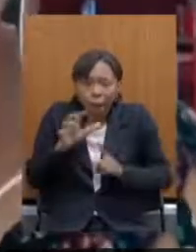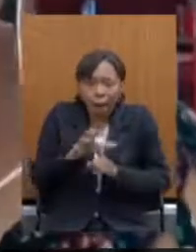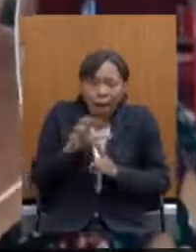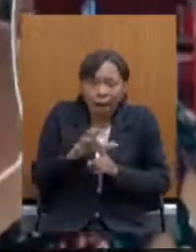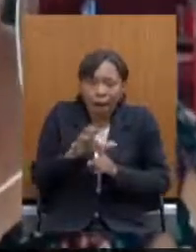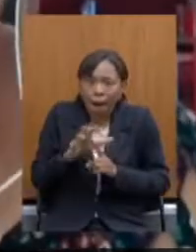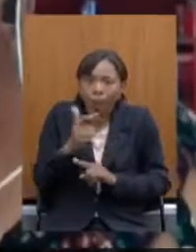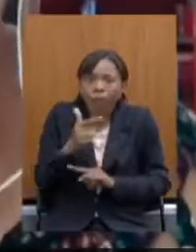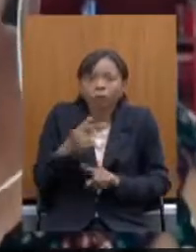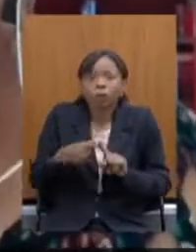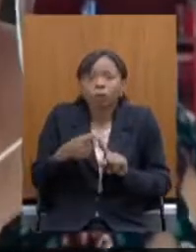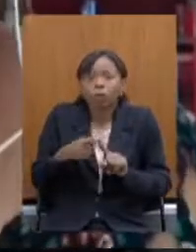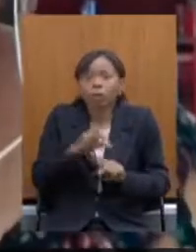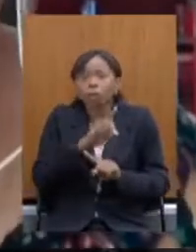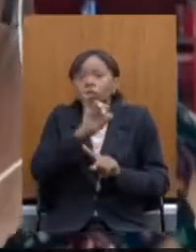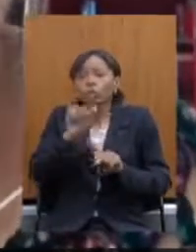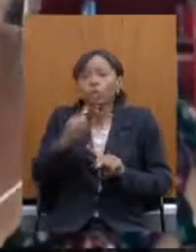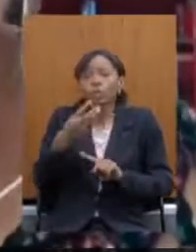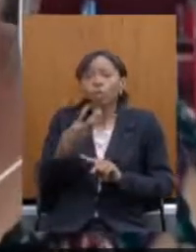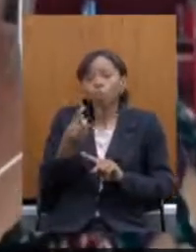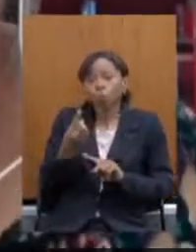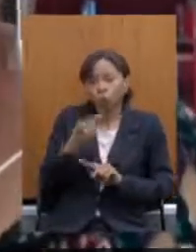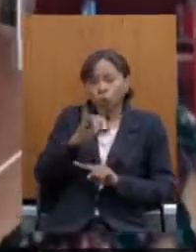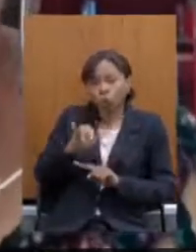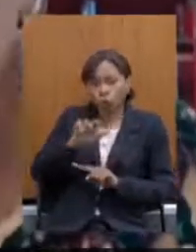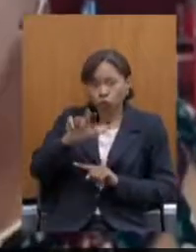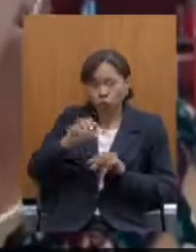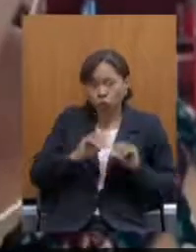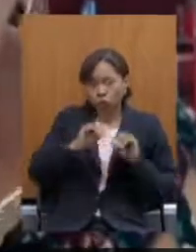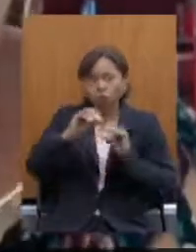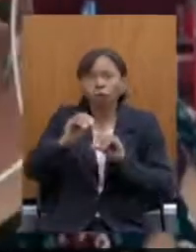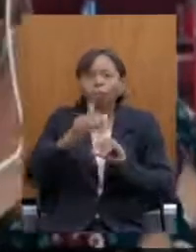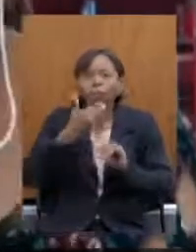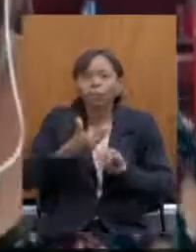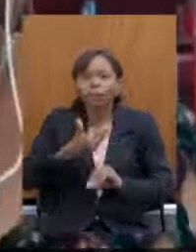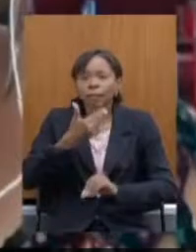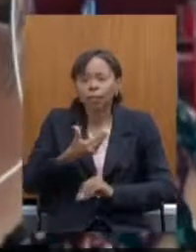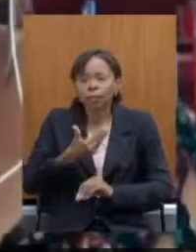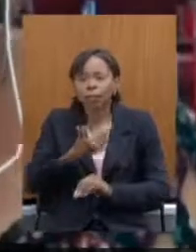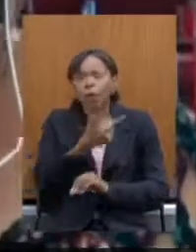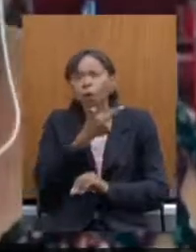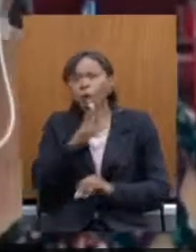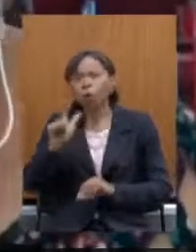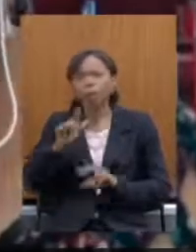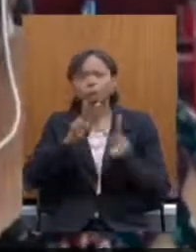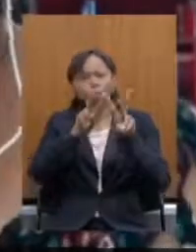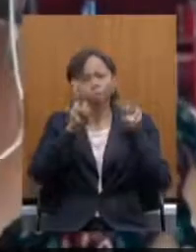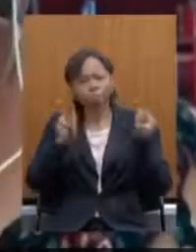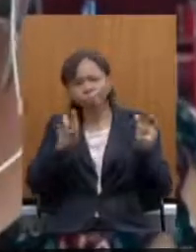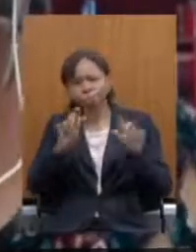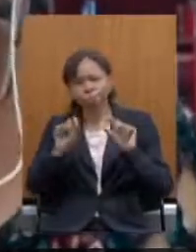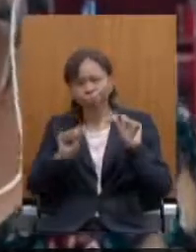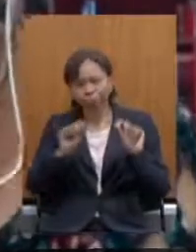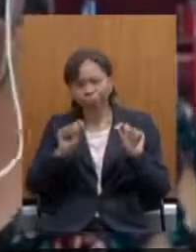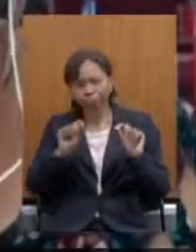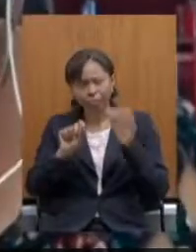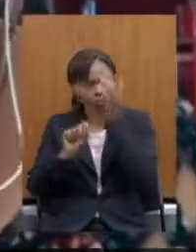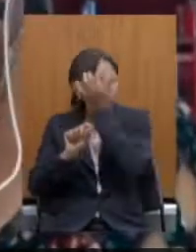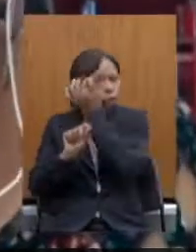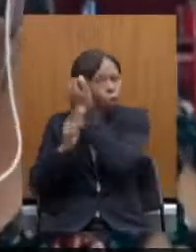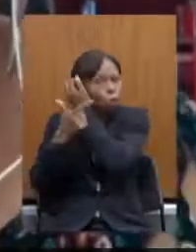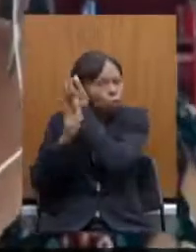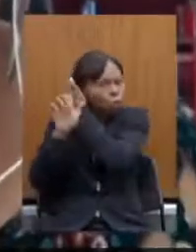data de 31 de julho foi adiada para dezembro e a outra grande questão é que os outros